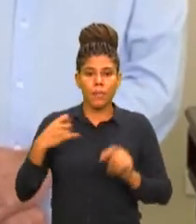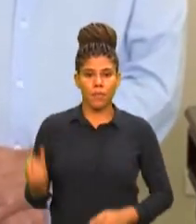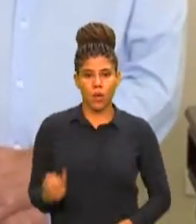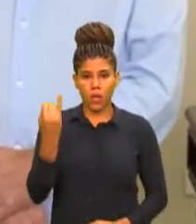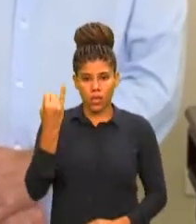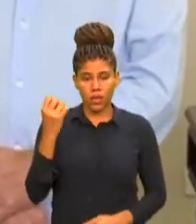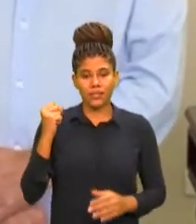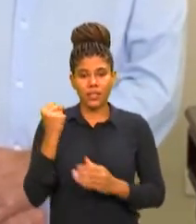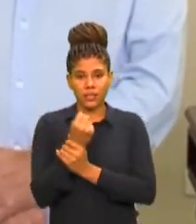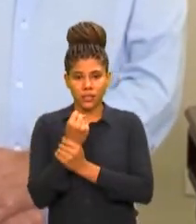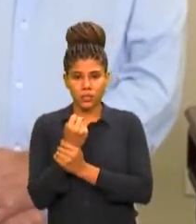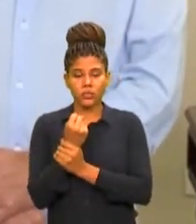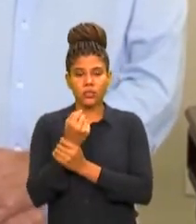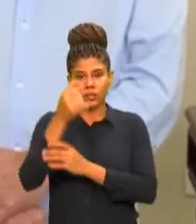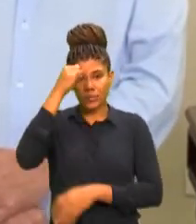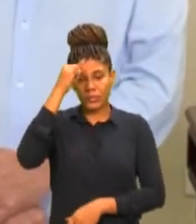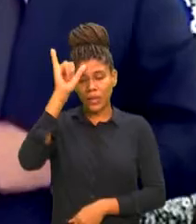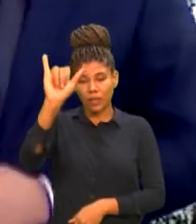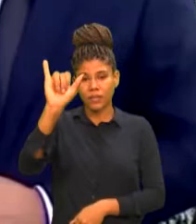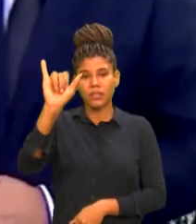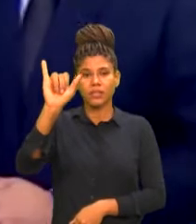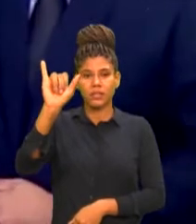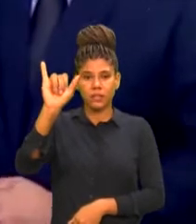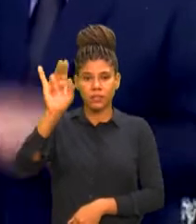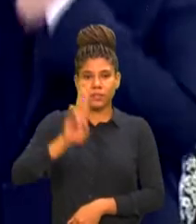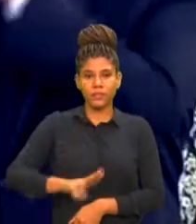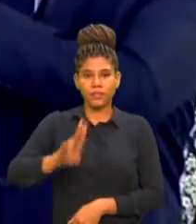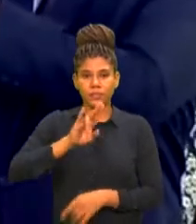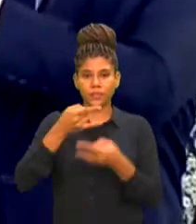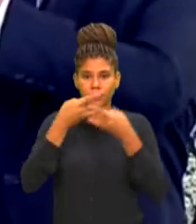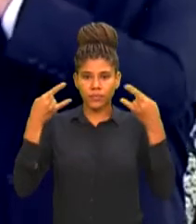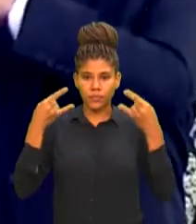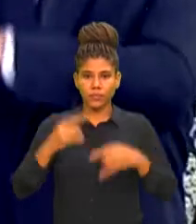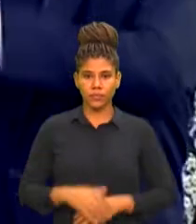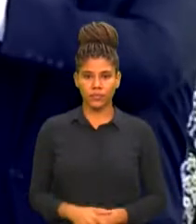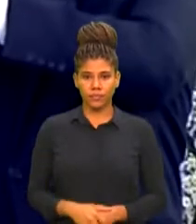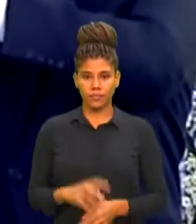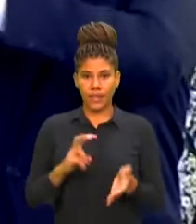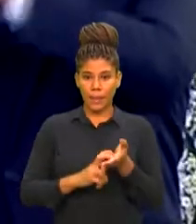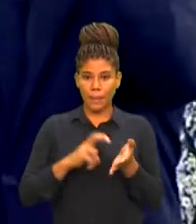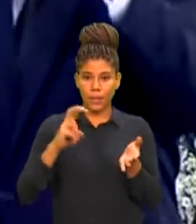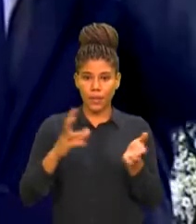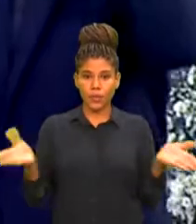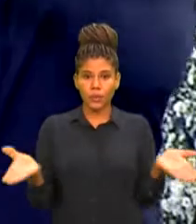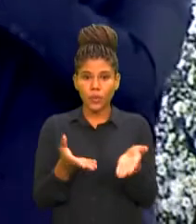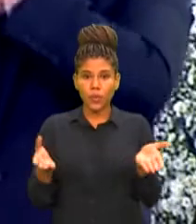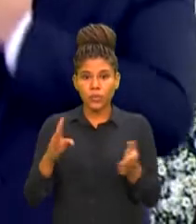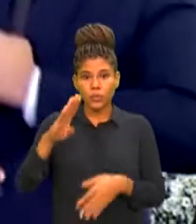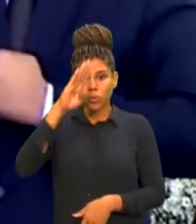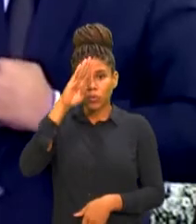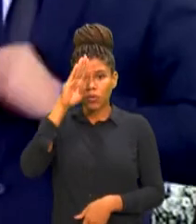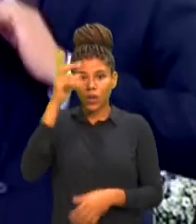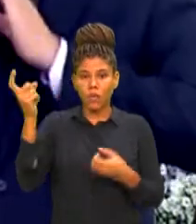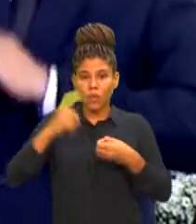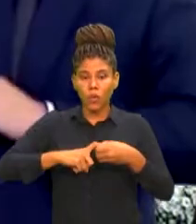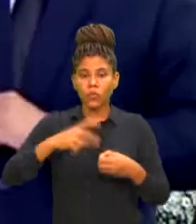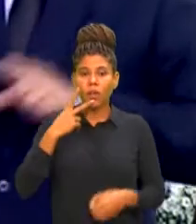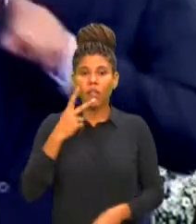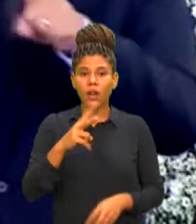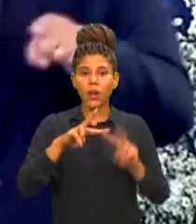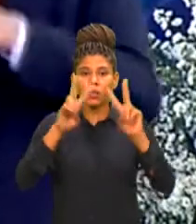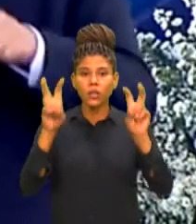segurança, a prevenção com o uso da máscara. Na manhã de hoje, Bolsonaro voltou a falar sobre o assunto. Desta vez,